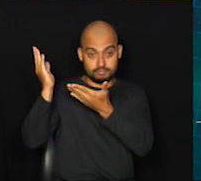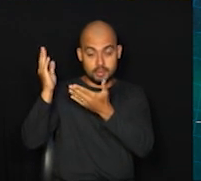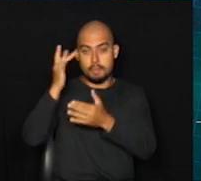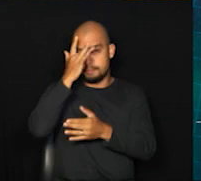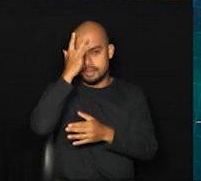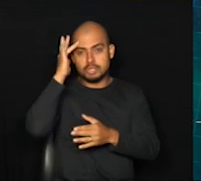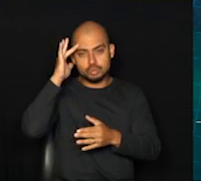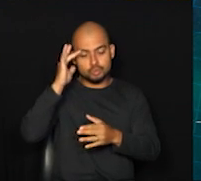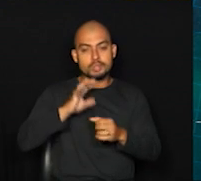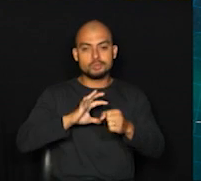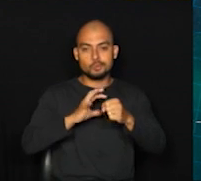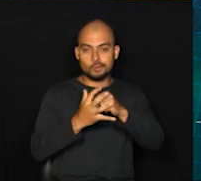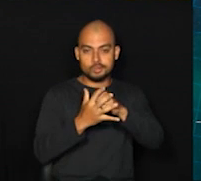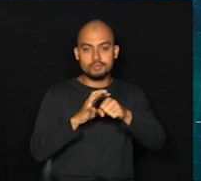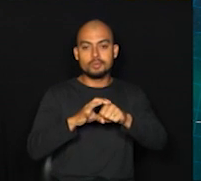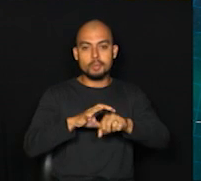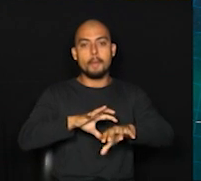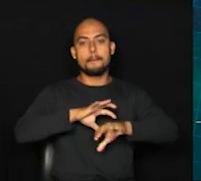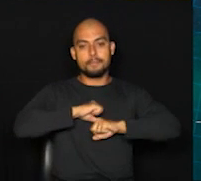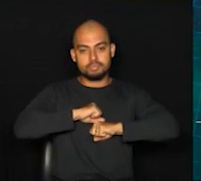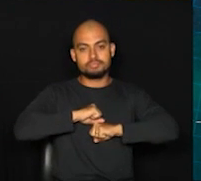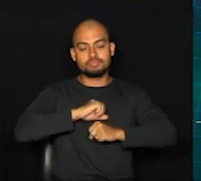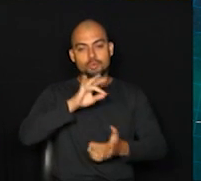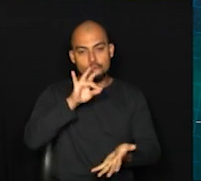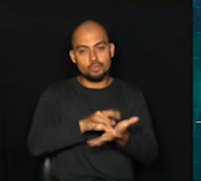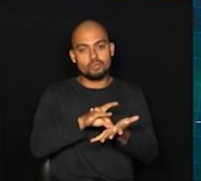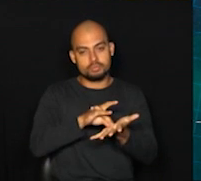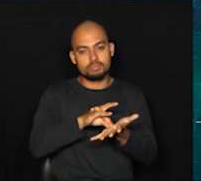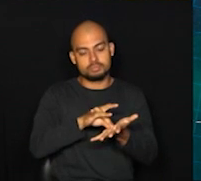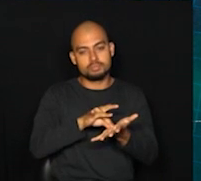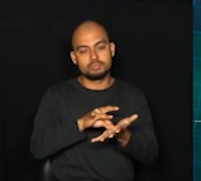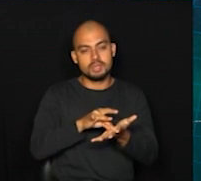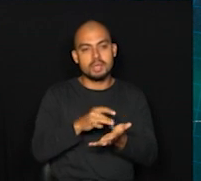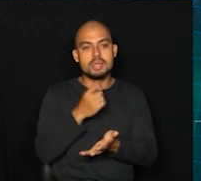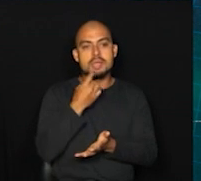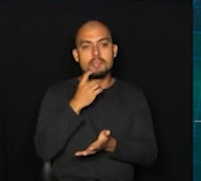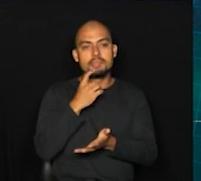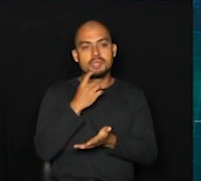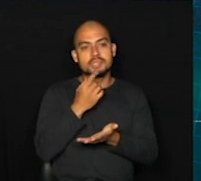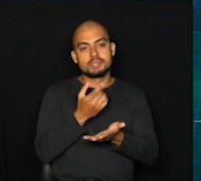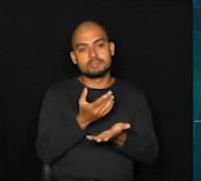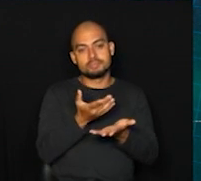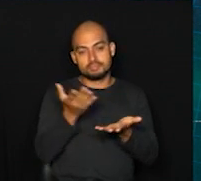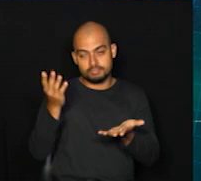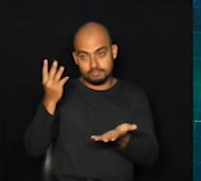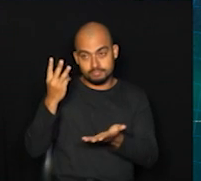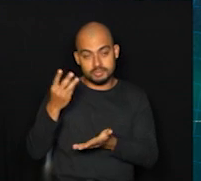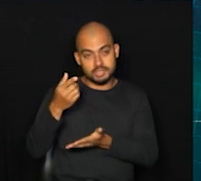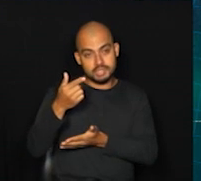casos confirmados do coronavírus. Nós temos aí Campinas com 37